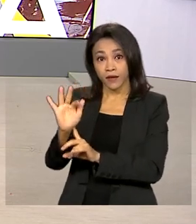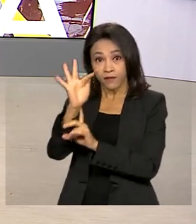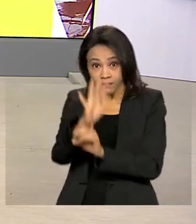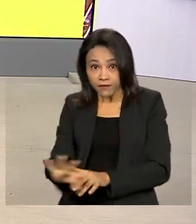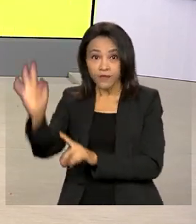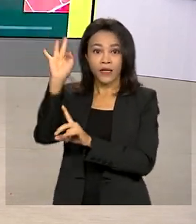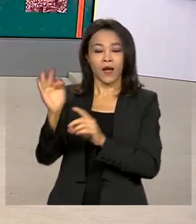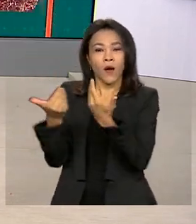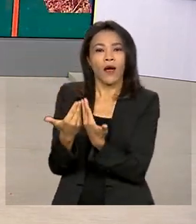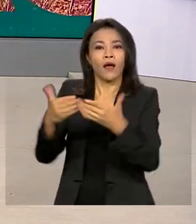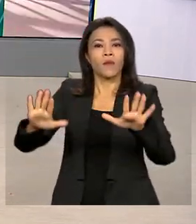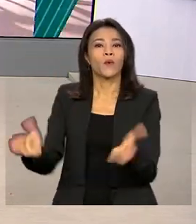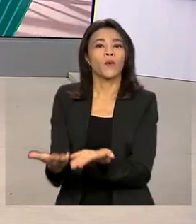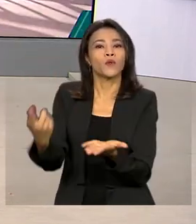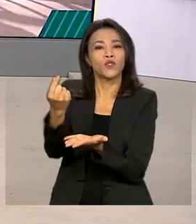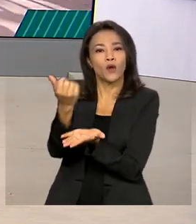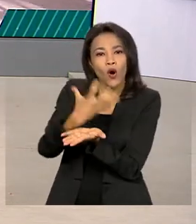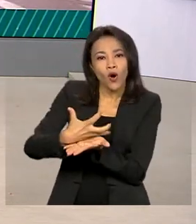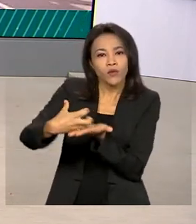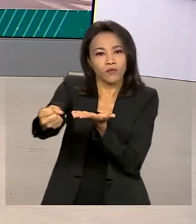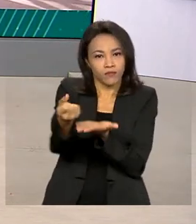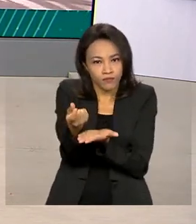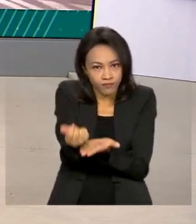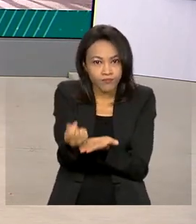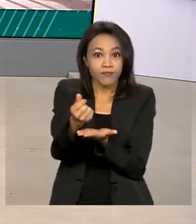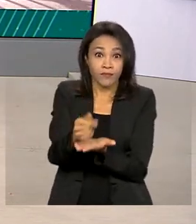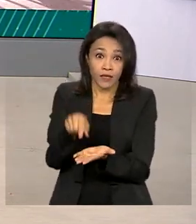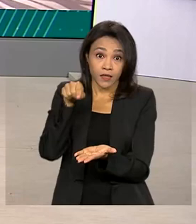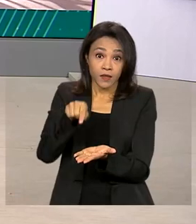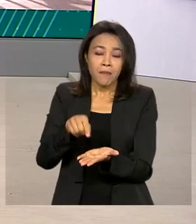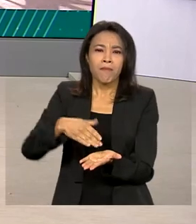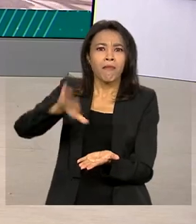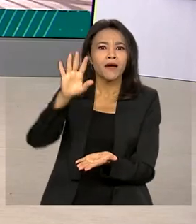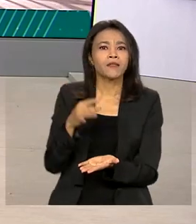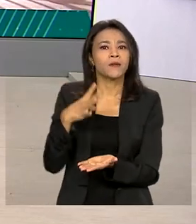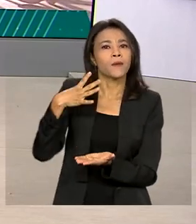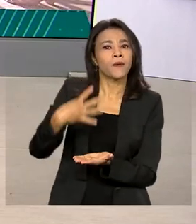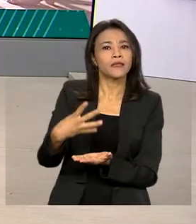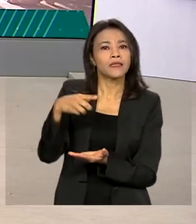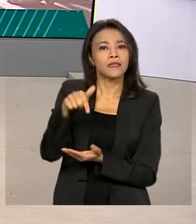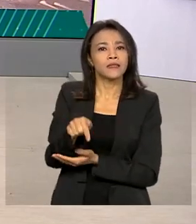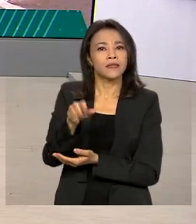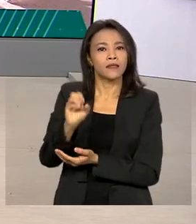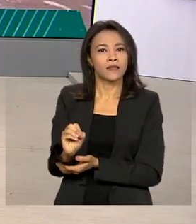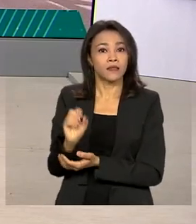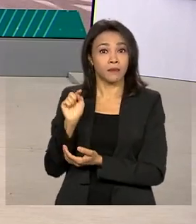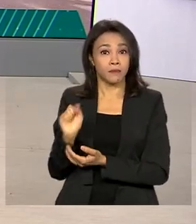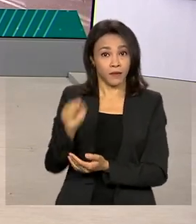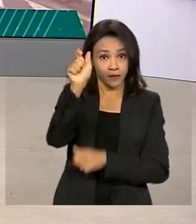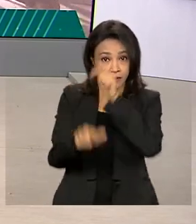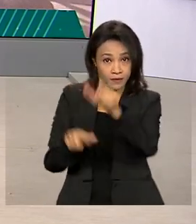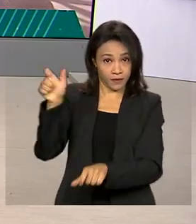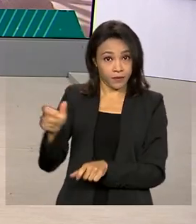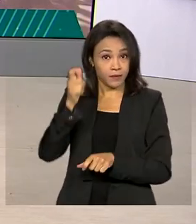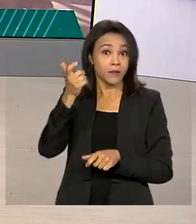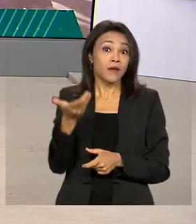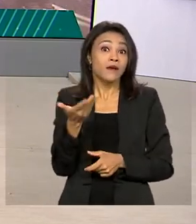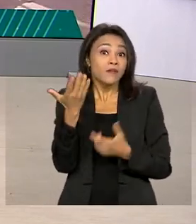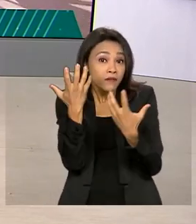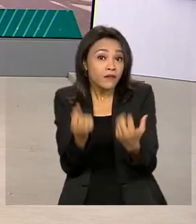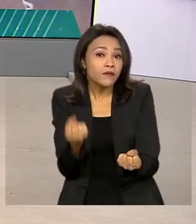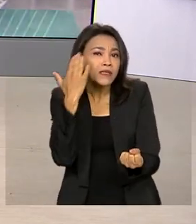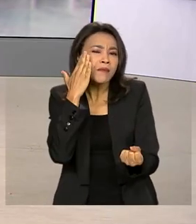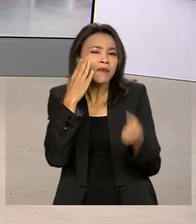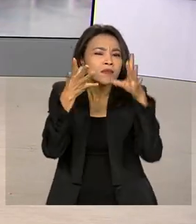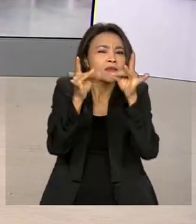lote residual de restituição do imposto de renda para mais de 470 mil contribuintes. Vamos saber os detalhes ao vivo então